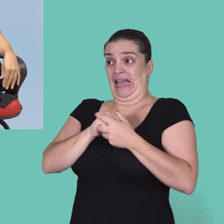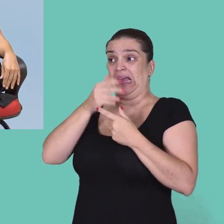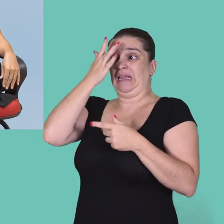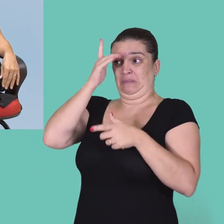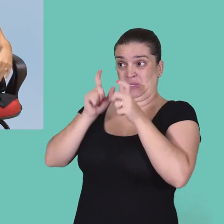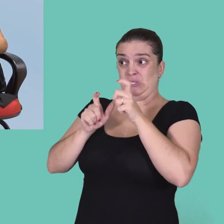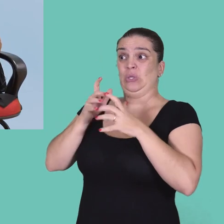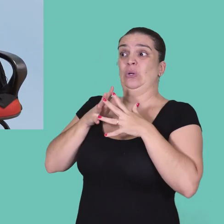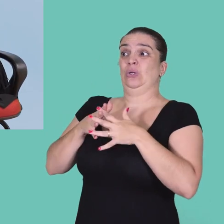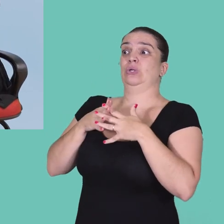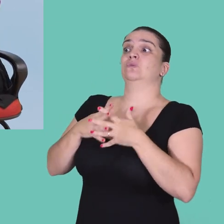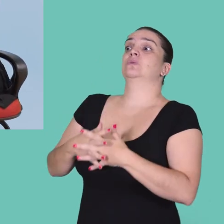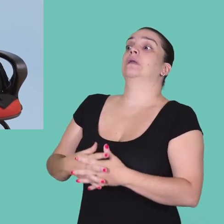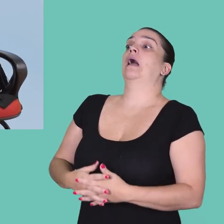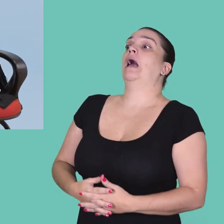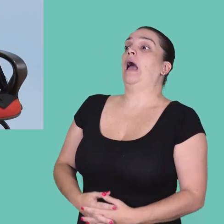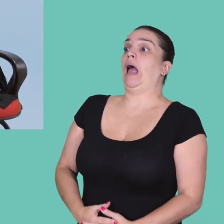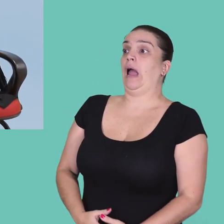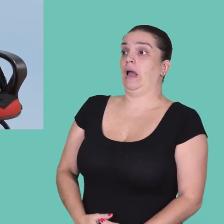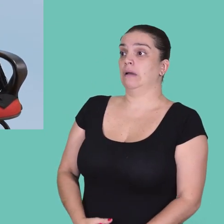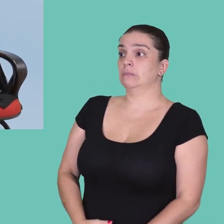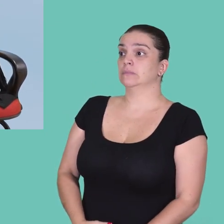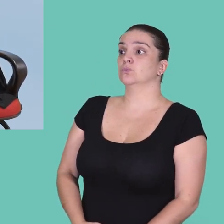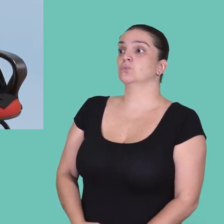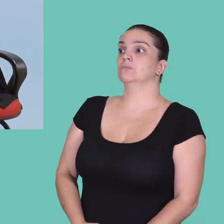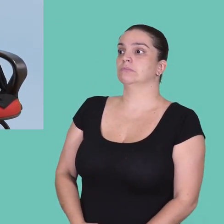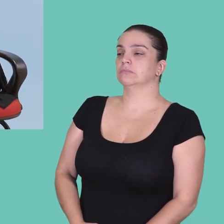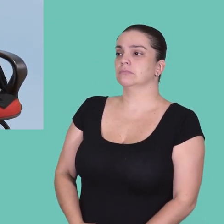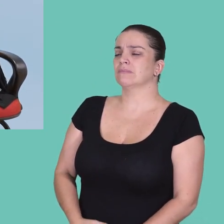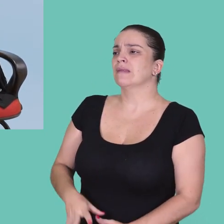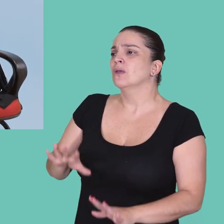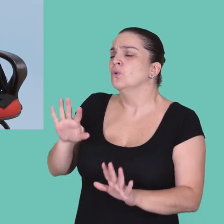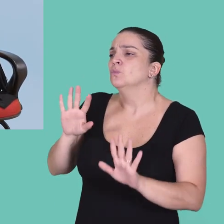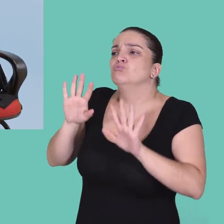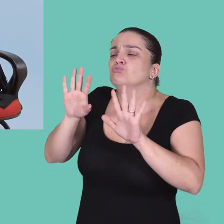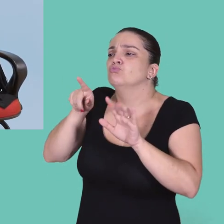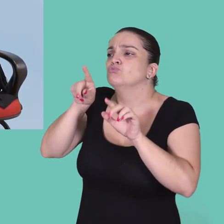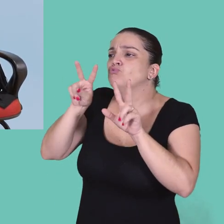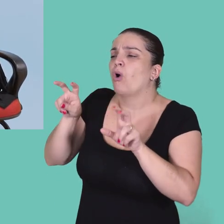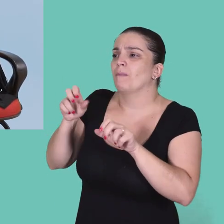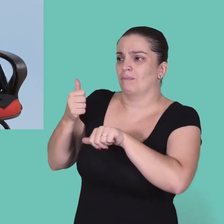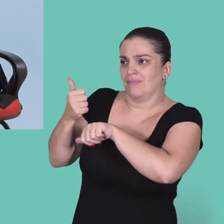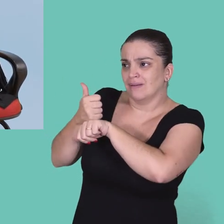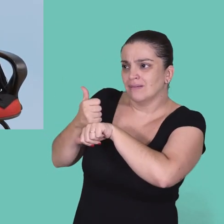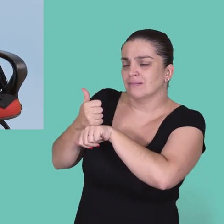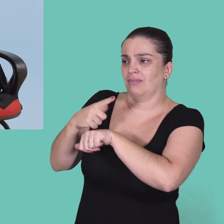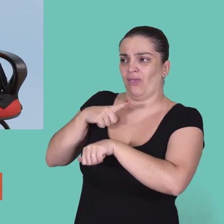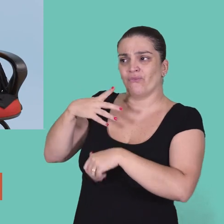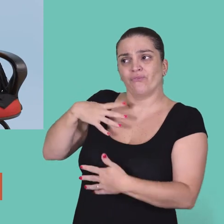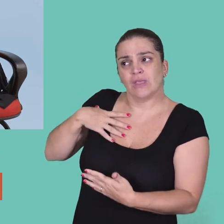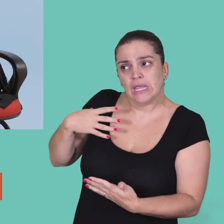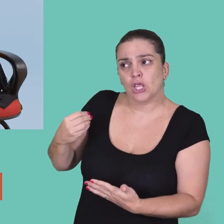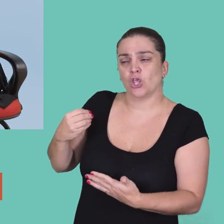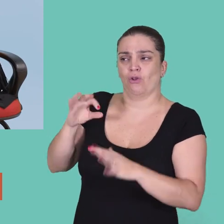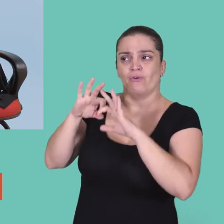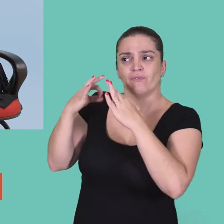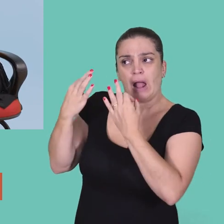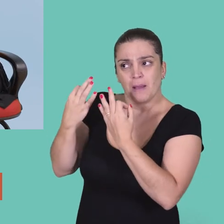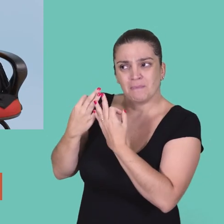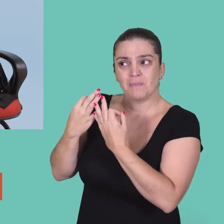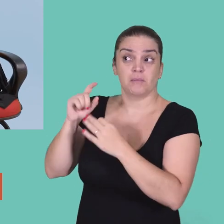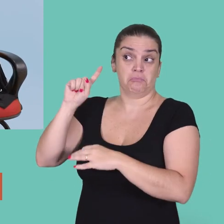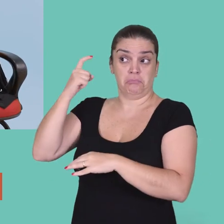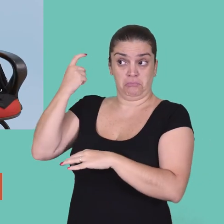as pessoas confundem muito. Mas assim, a senhora, com relação à sua carreira e sua família, a senhora tem dois filhos,